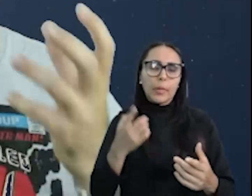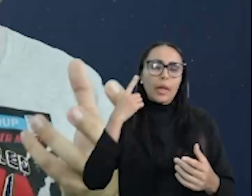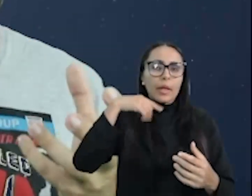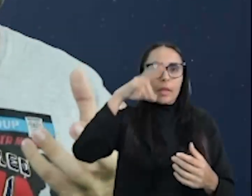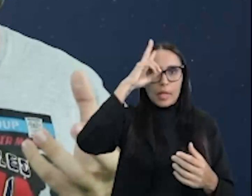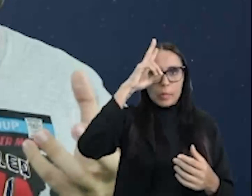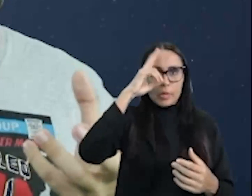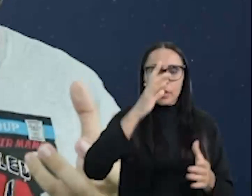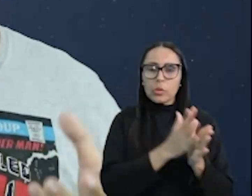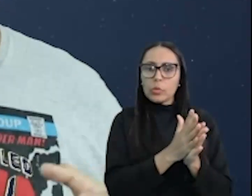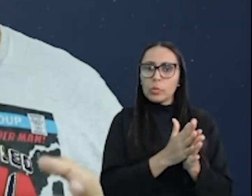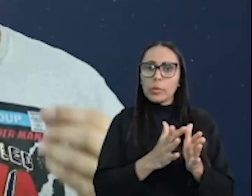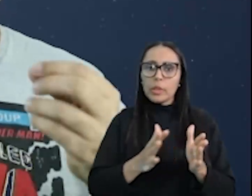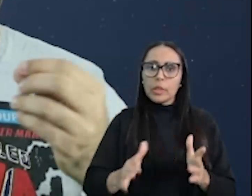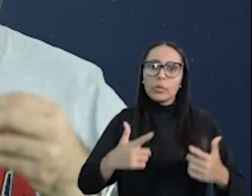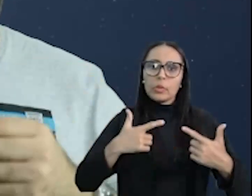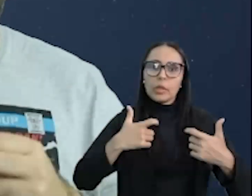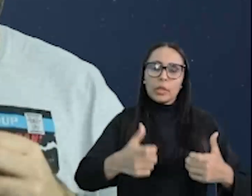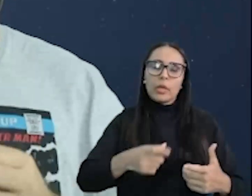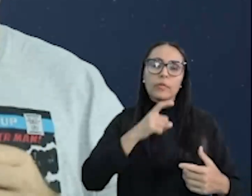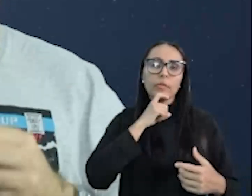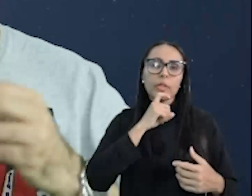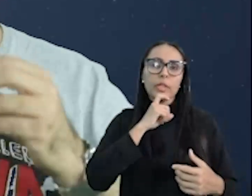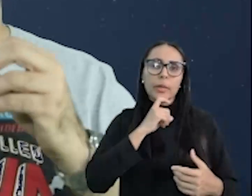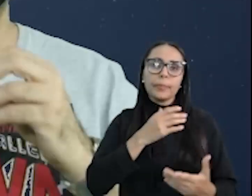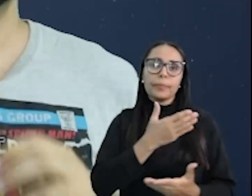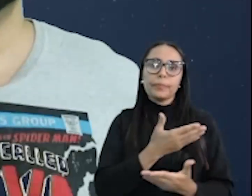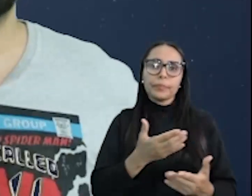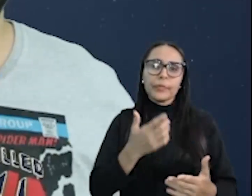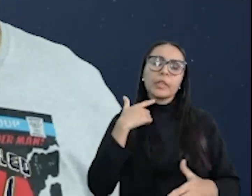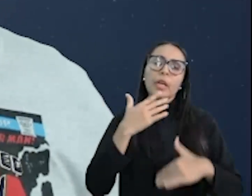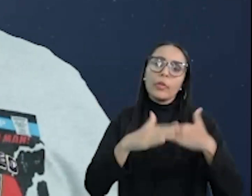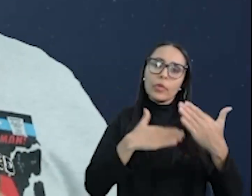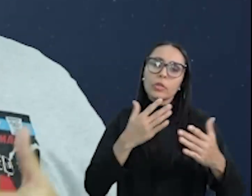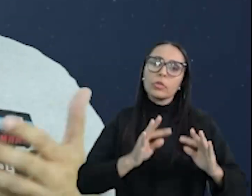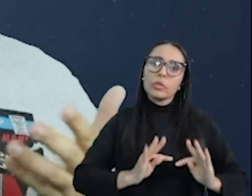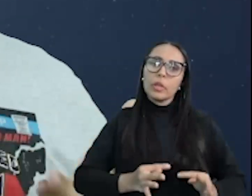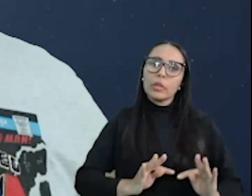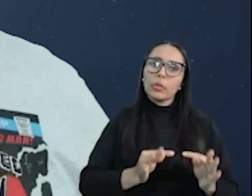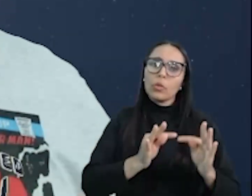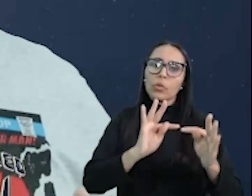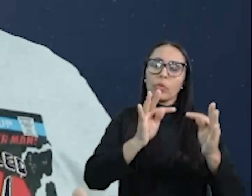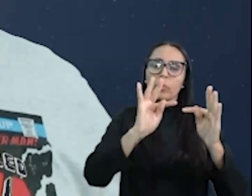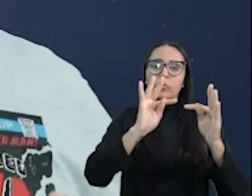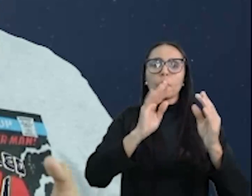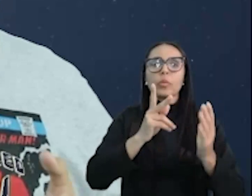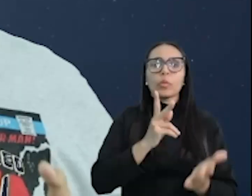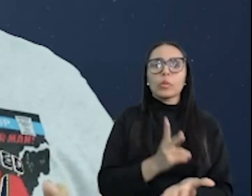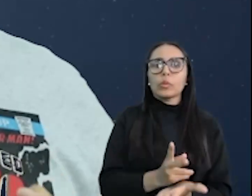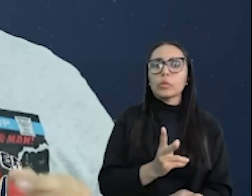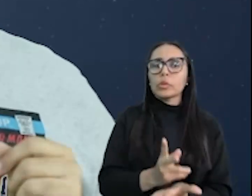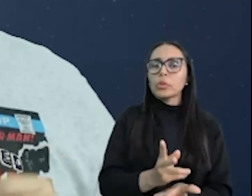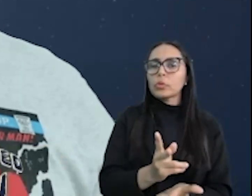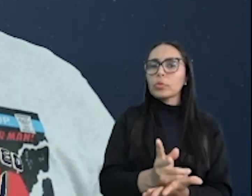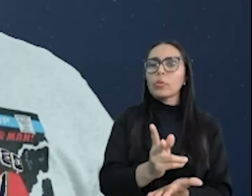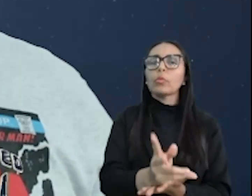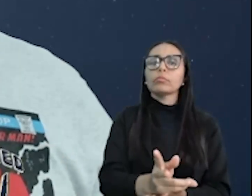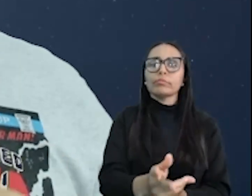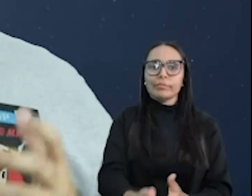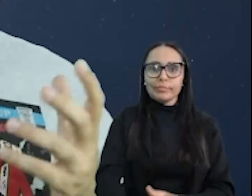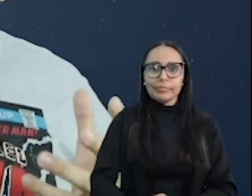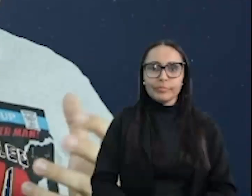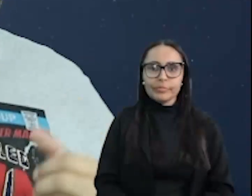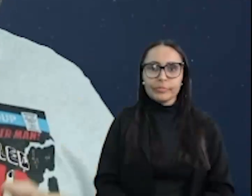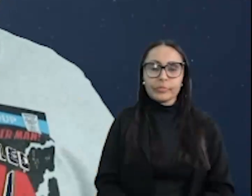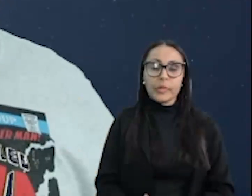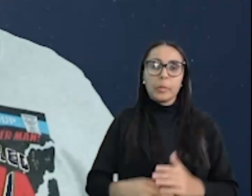que durante a Guerra Fria, essa tendência de avanços tecnológicos continuou com toda a força.